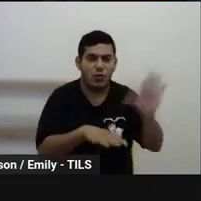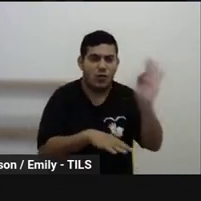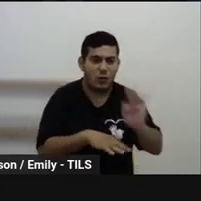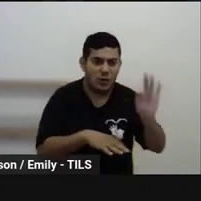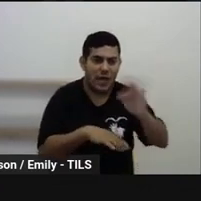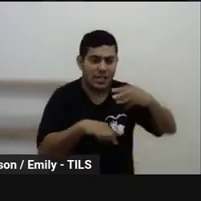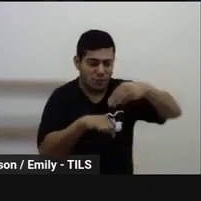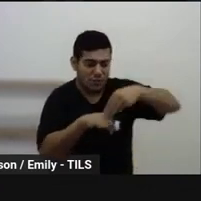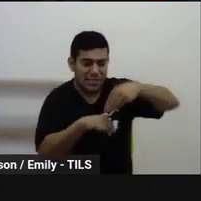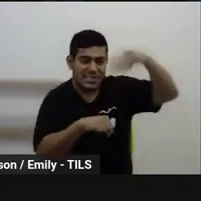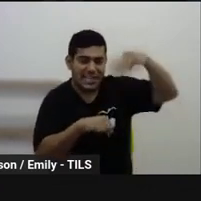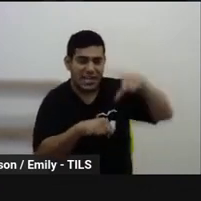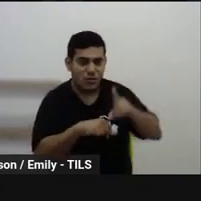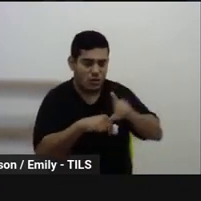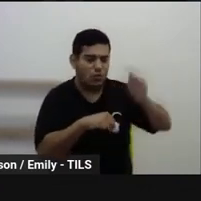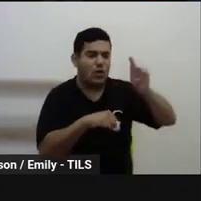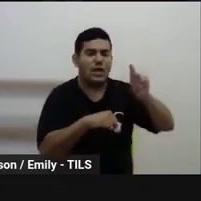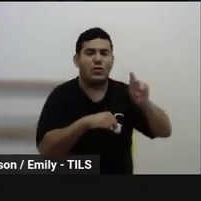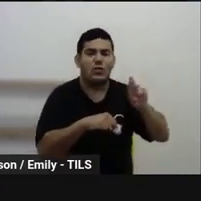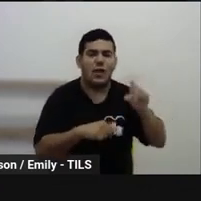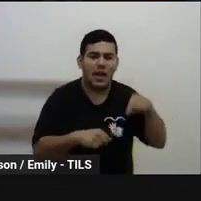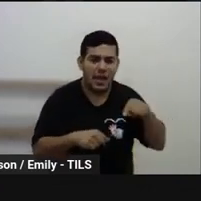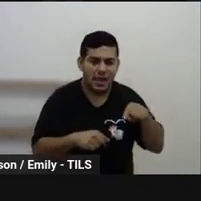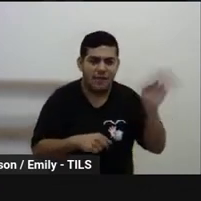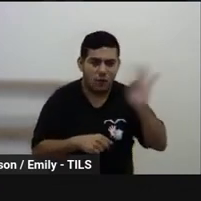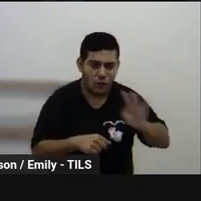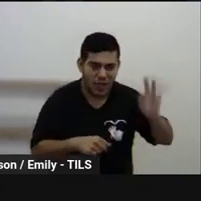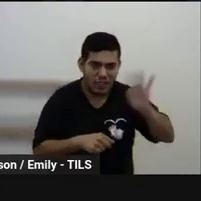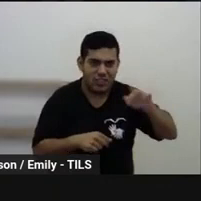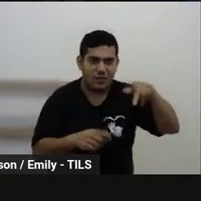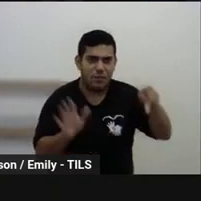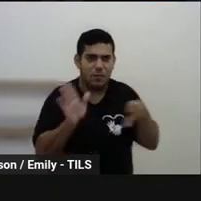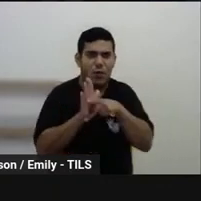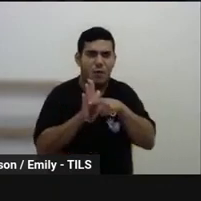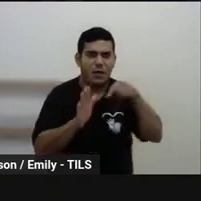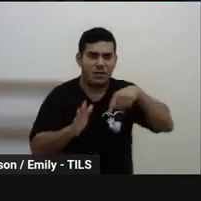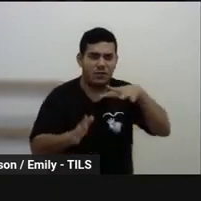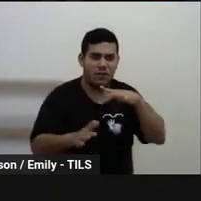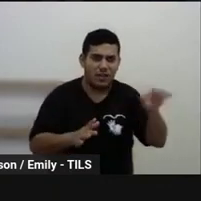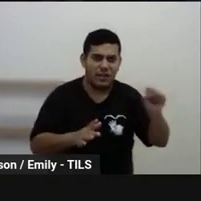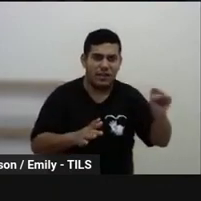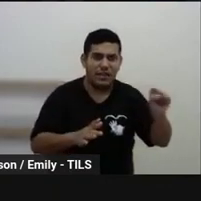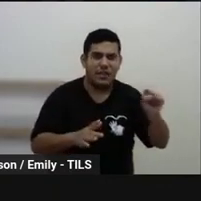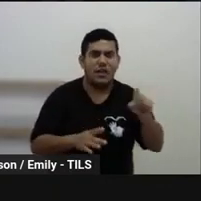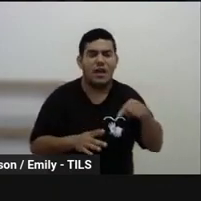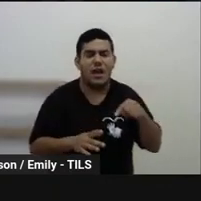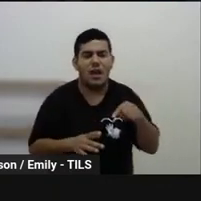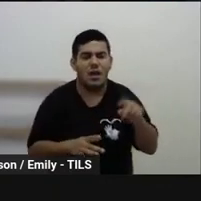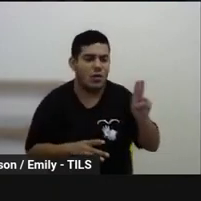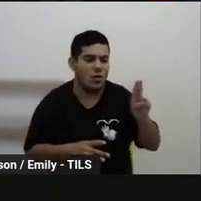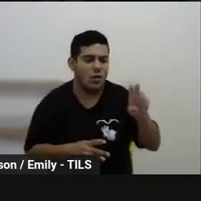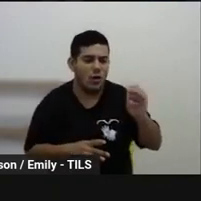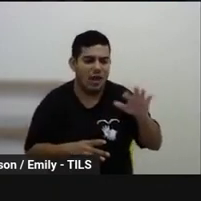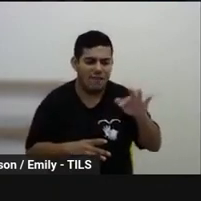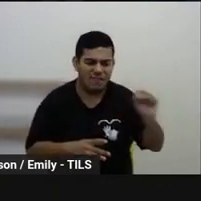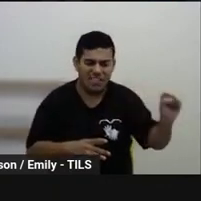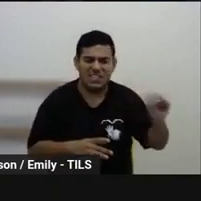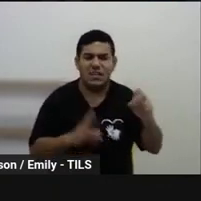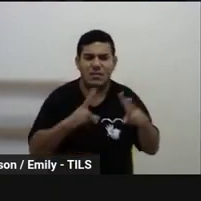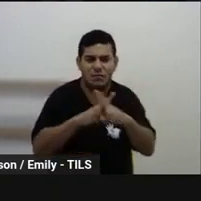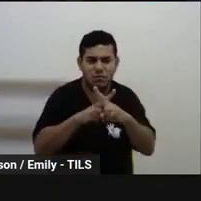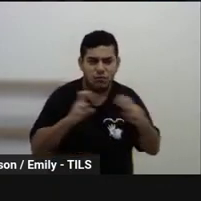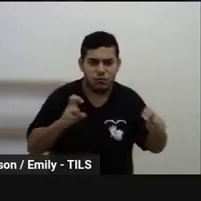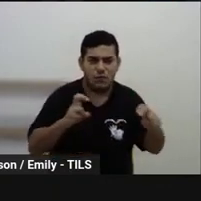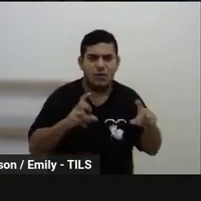mestrado, doutorado na UF, então nós pensamos sim em parcerias com, tanto com UF como com outras instituições de ensino